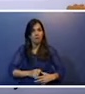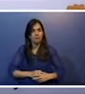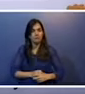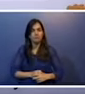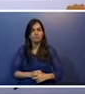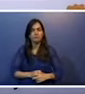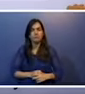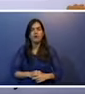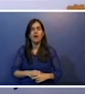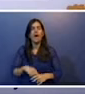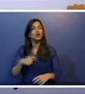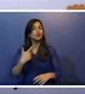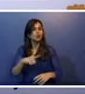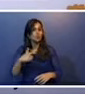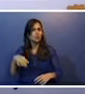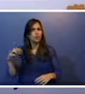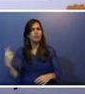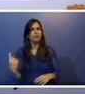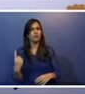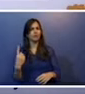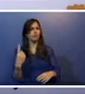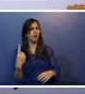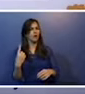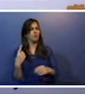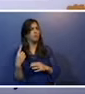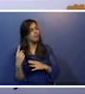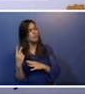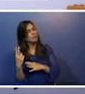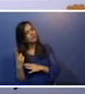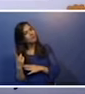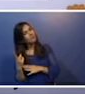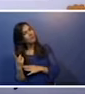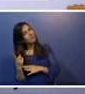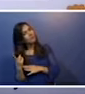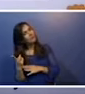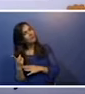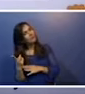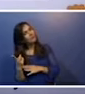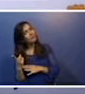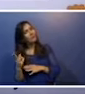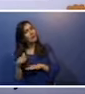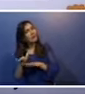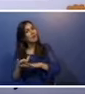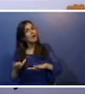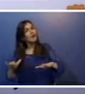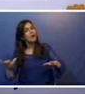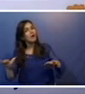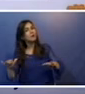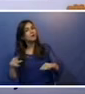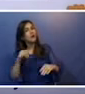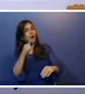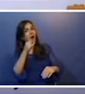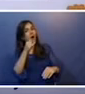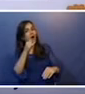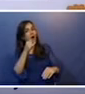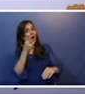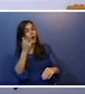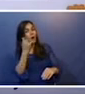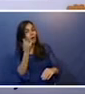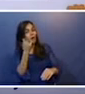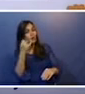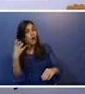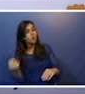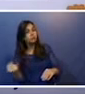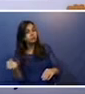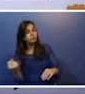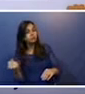Ele reclina-se mais um pouco, olha, ele deitou um pouquinho mais. Estendido na calçada e o cachimbo apagou. O